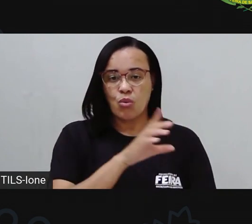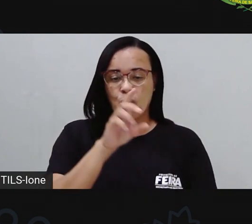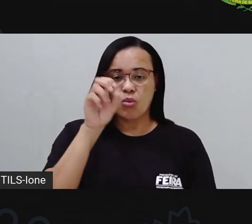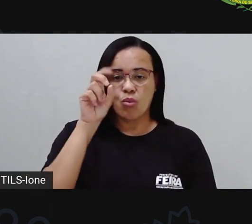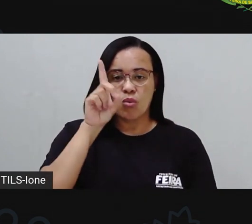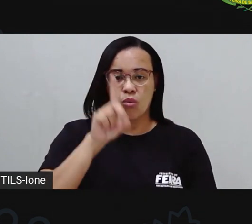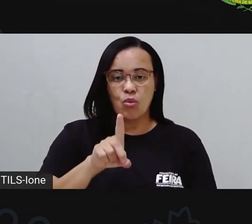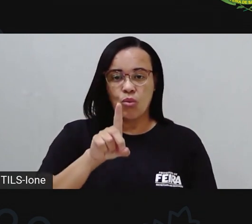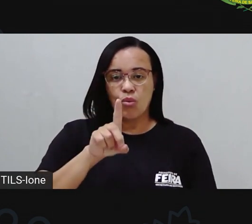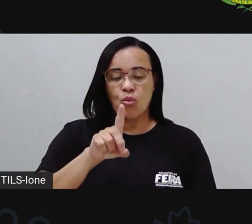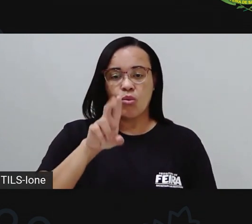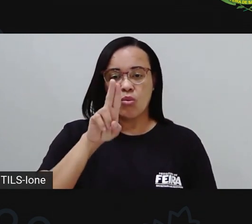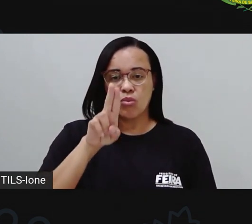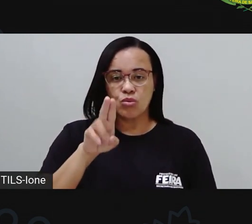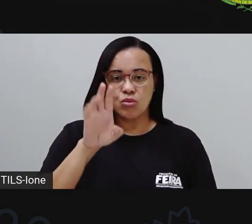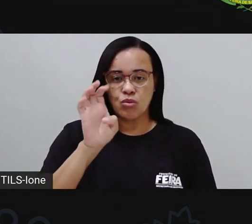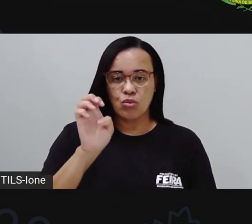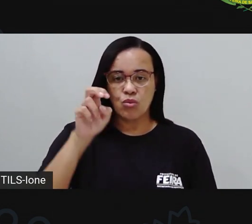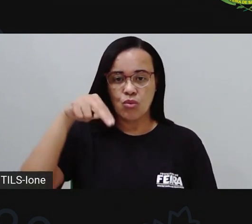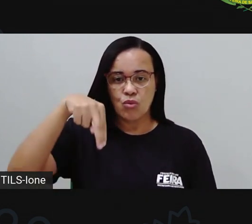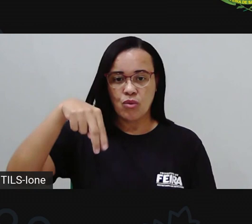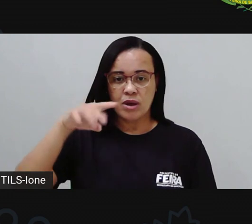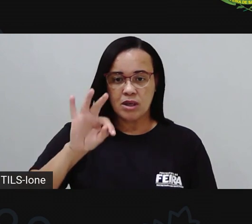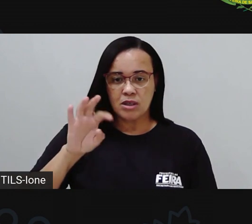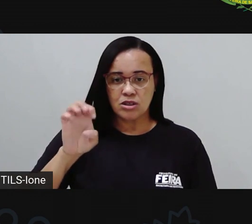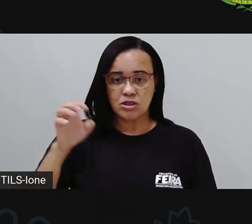Deixa a Pró abrir aqui, pronto.